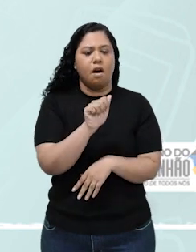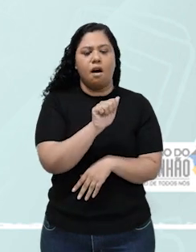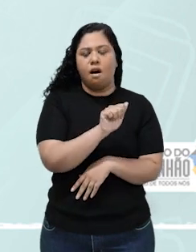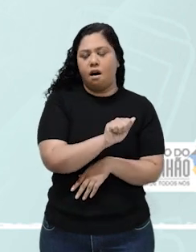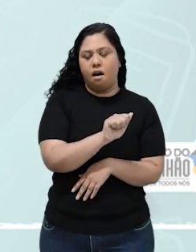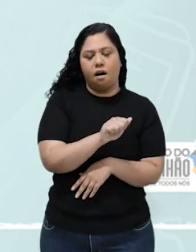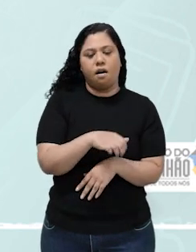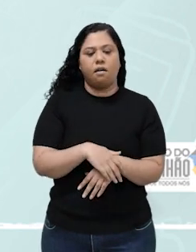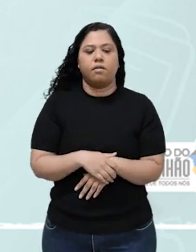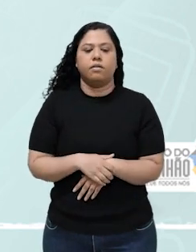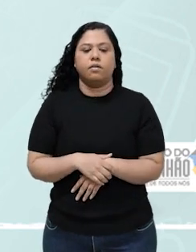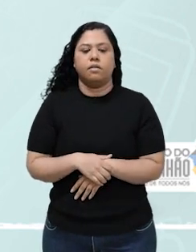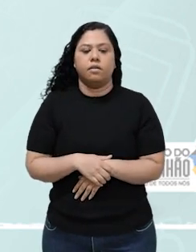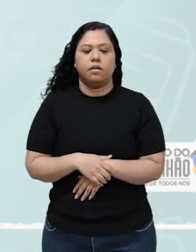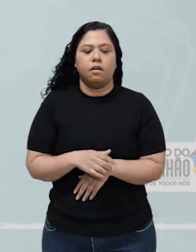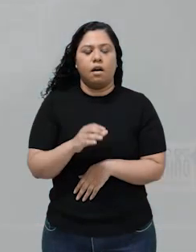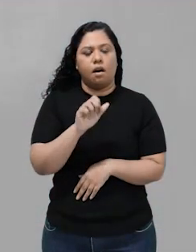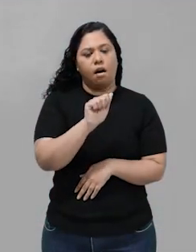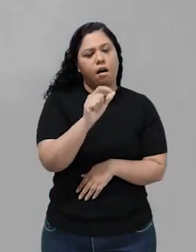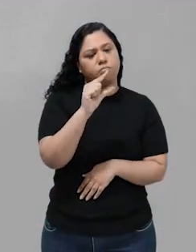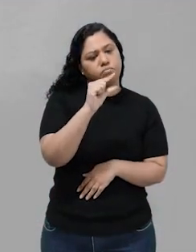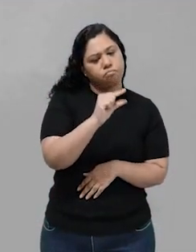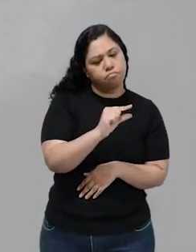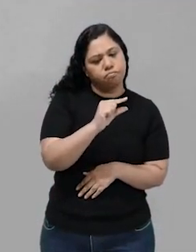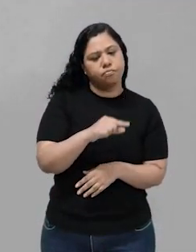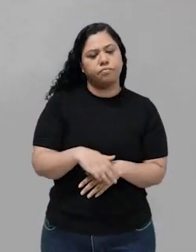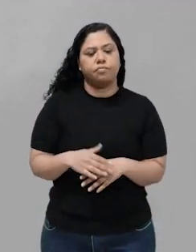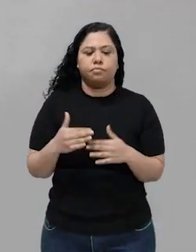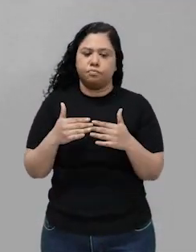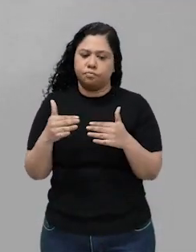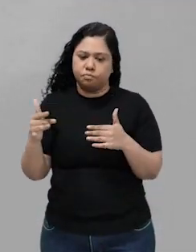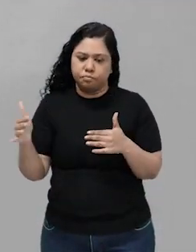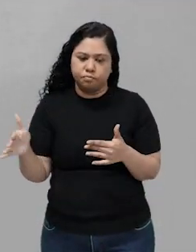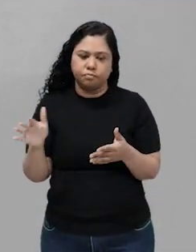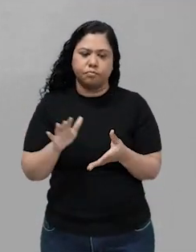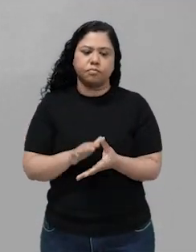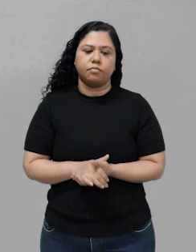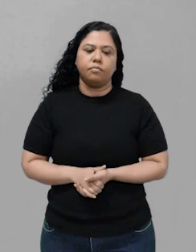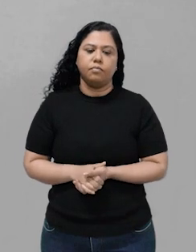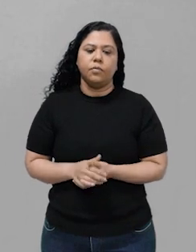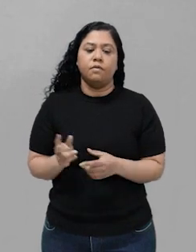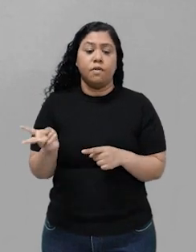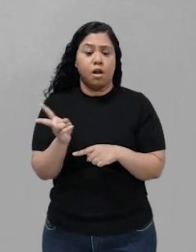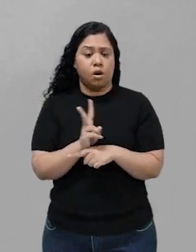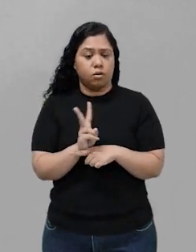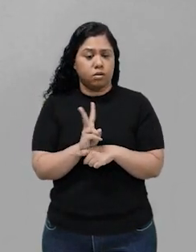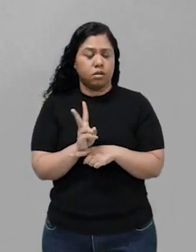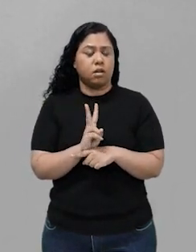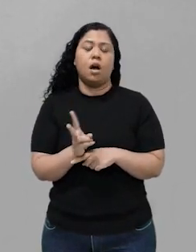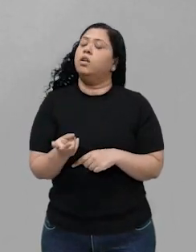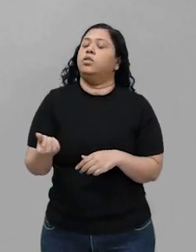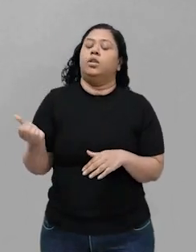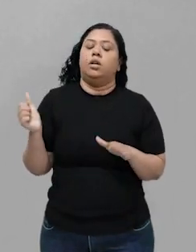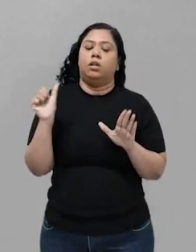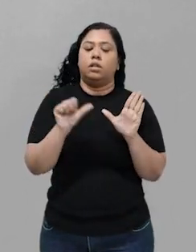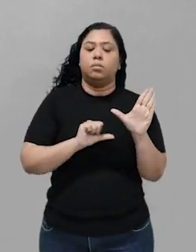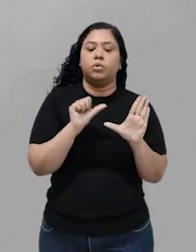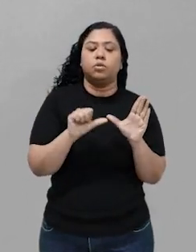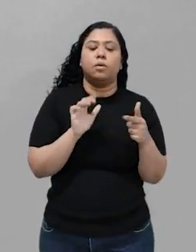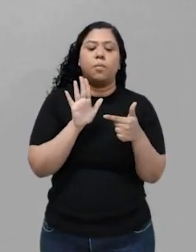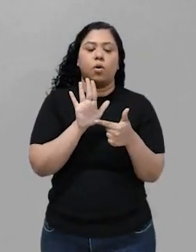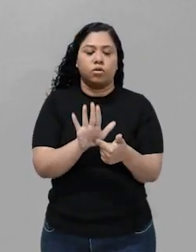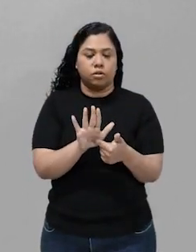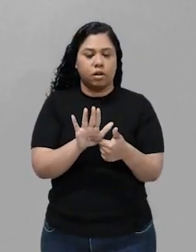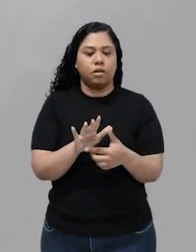coeficiente, que chamamos de A, e assim por diante. A velocidade das reações pode ser expressa por,